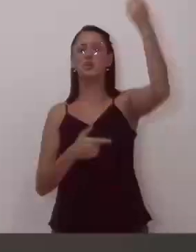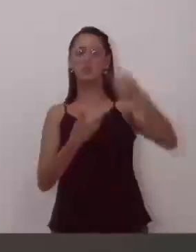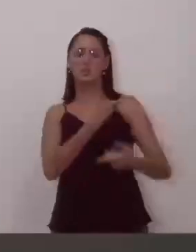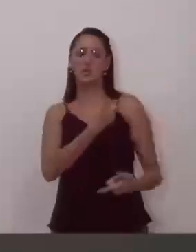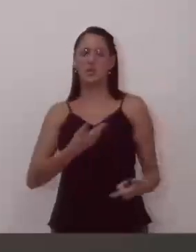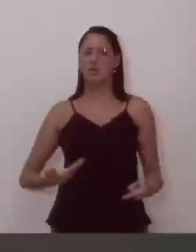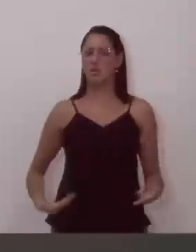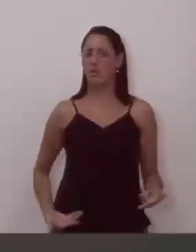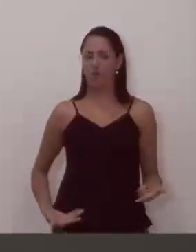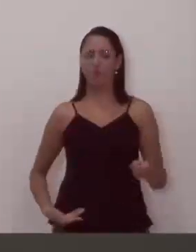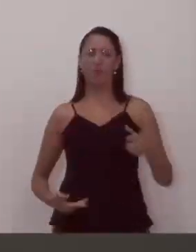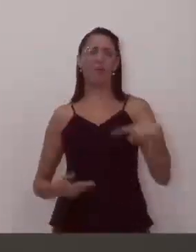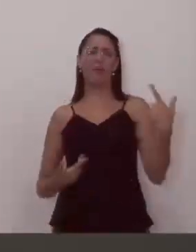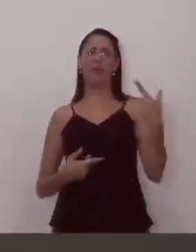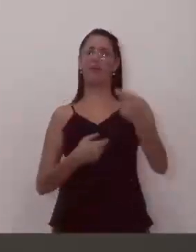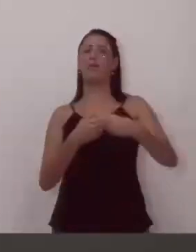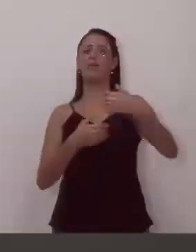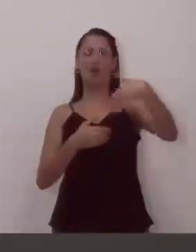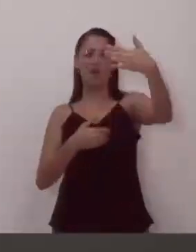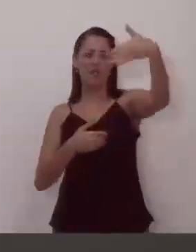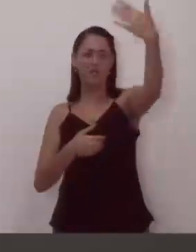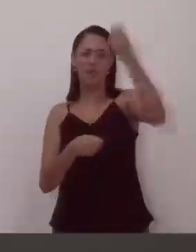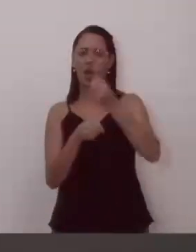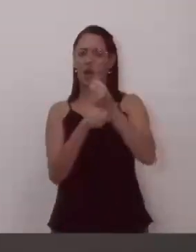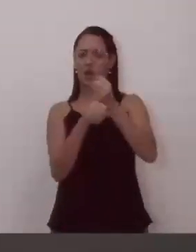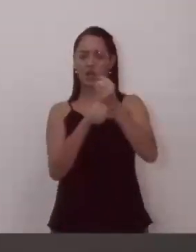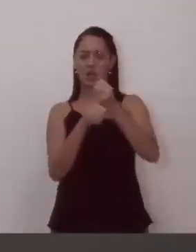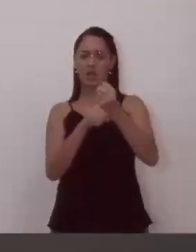Bienio, o Quinquênio e outras questões mais.